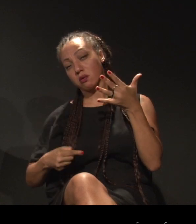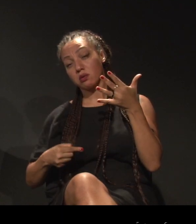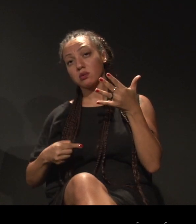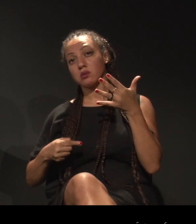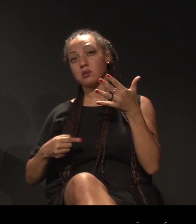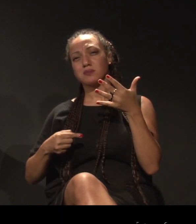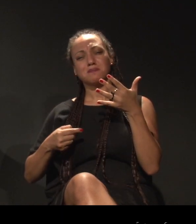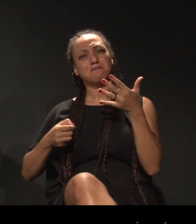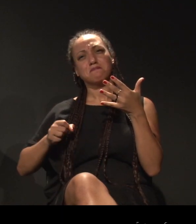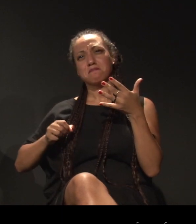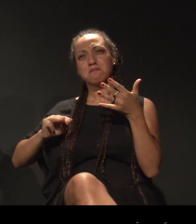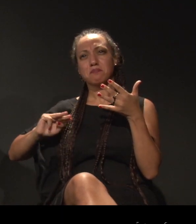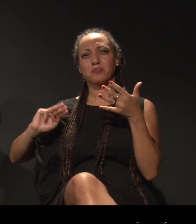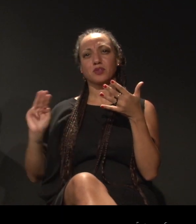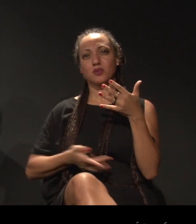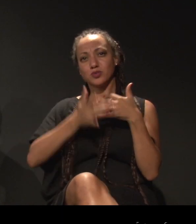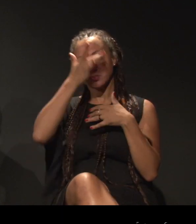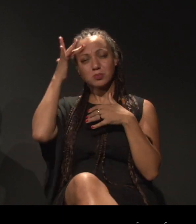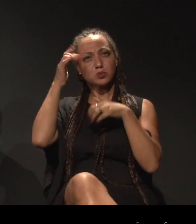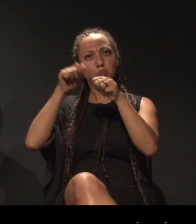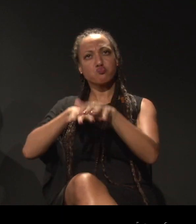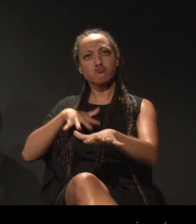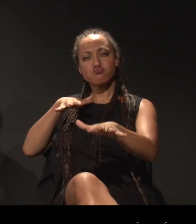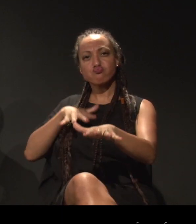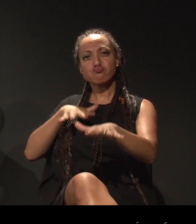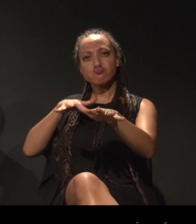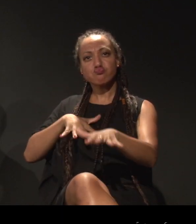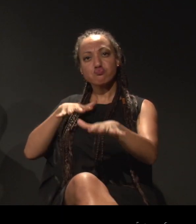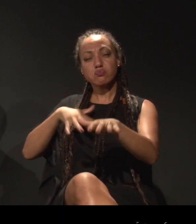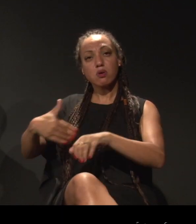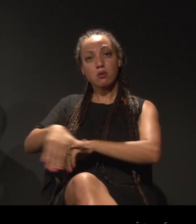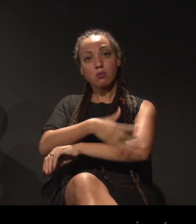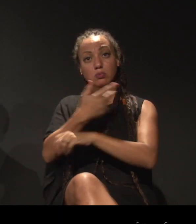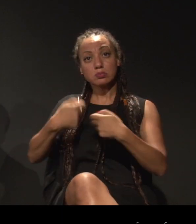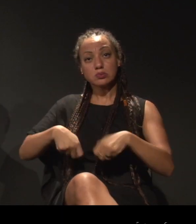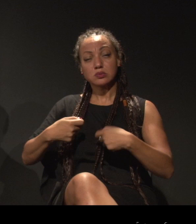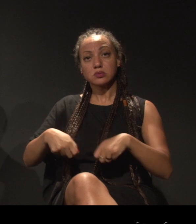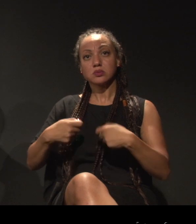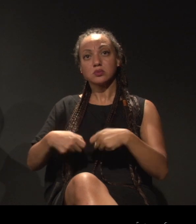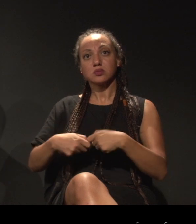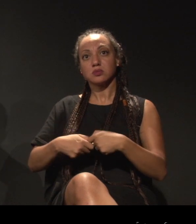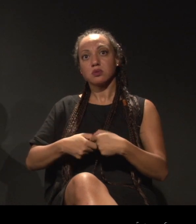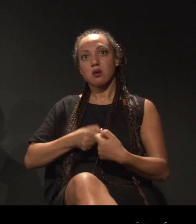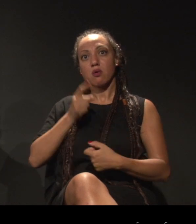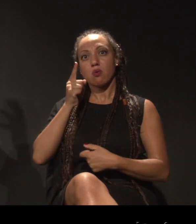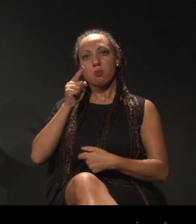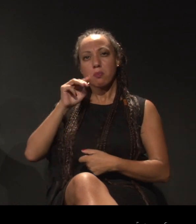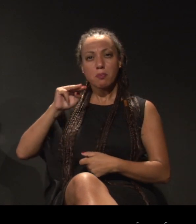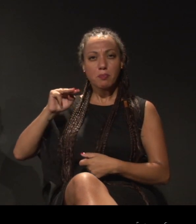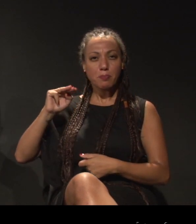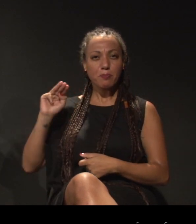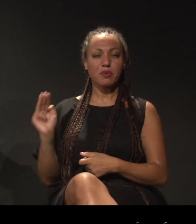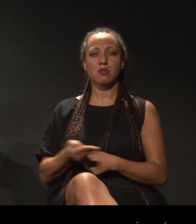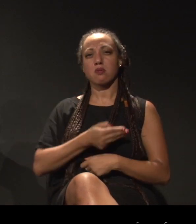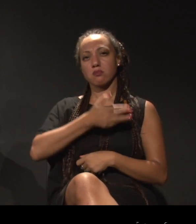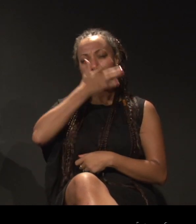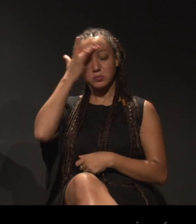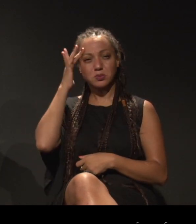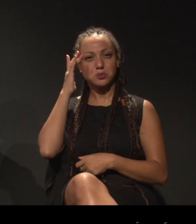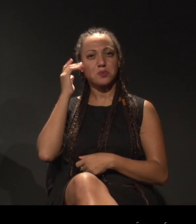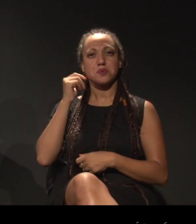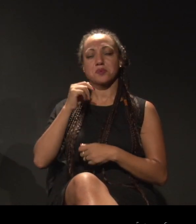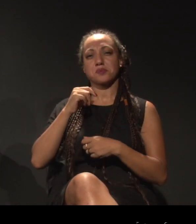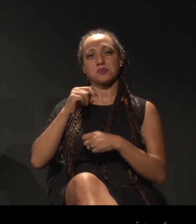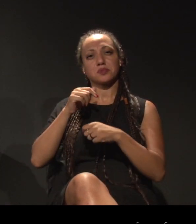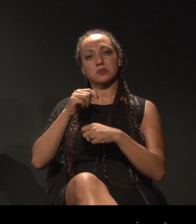vão milhões de pessoas para a rua, é necessário que esse 1 milhão e 300 milhões de pessoas que